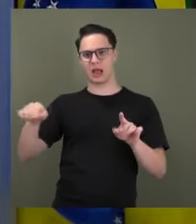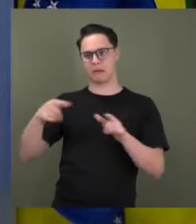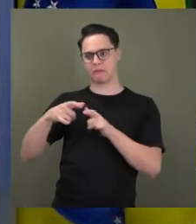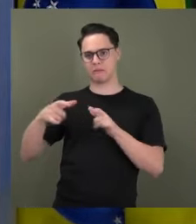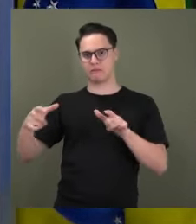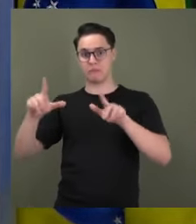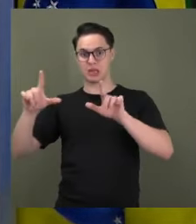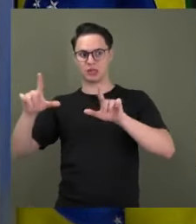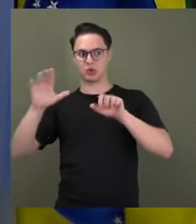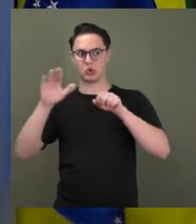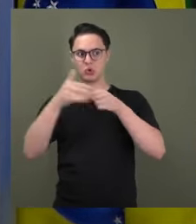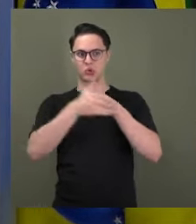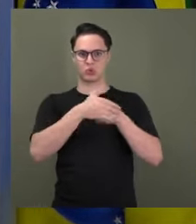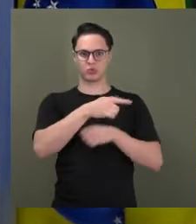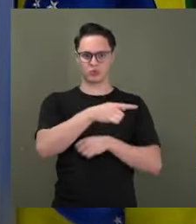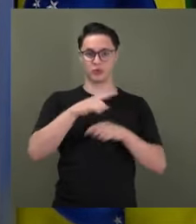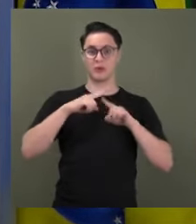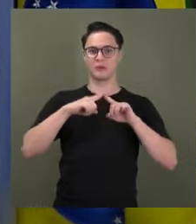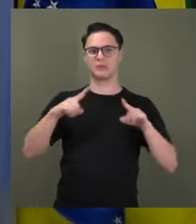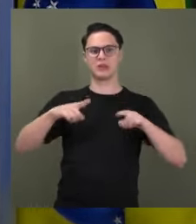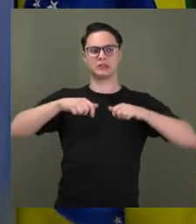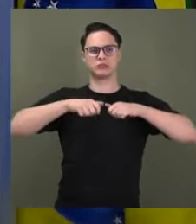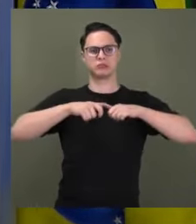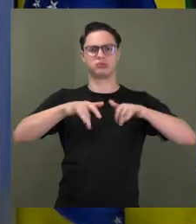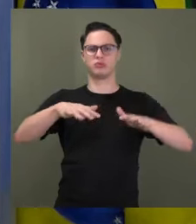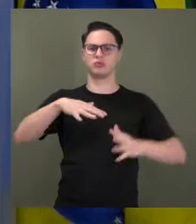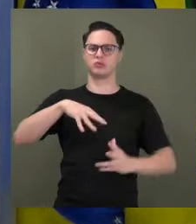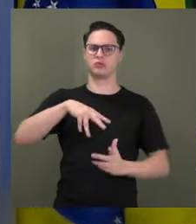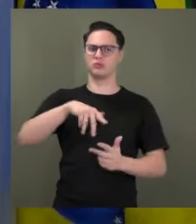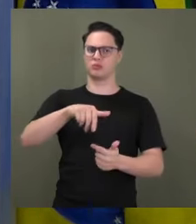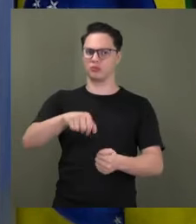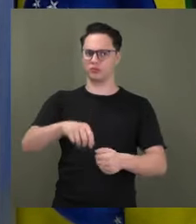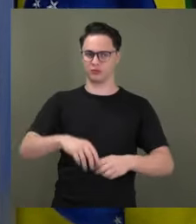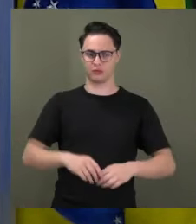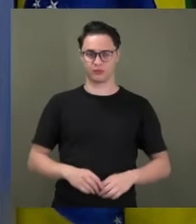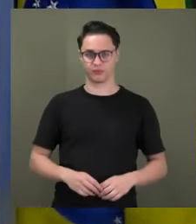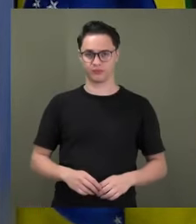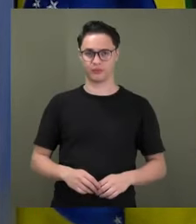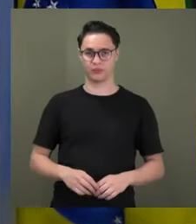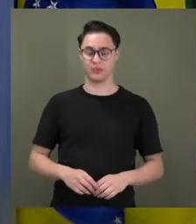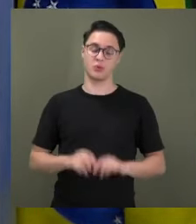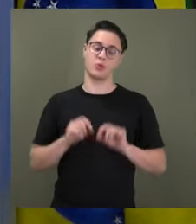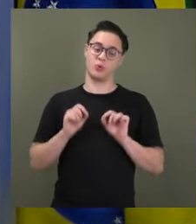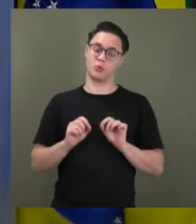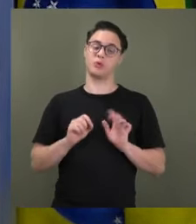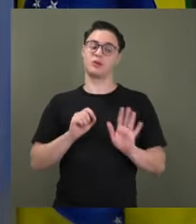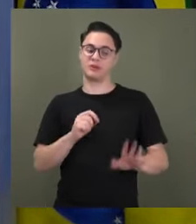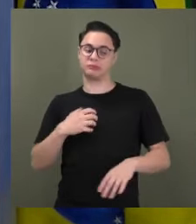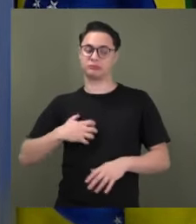mídia brasileira, mas repercutiu no mundo todo, o que deve ter incomodado os